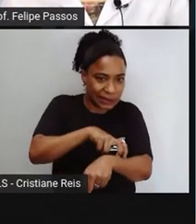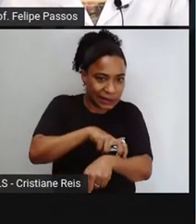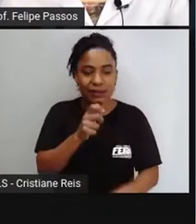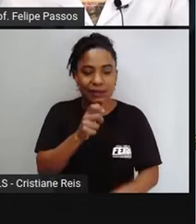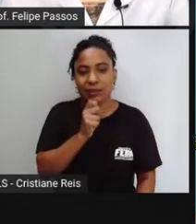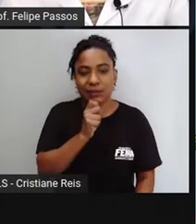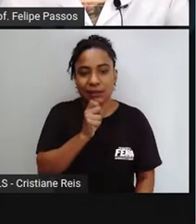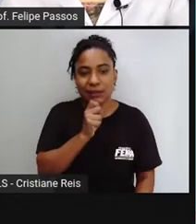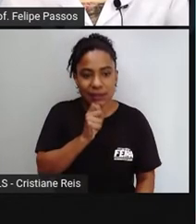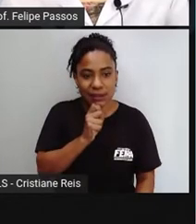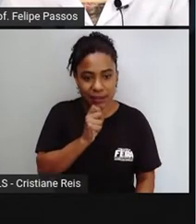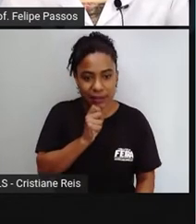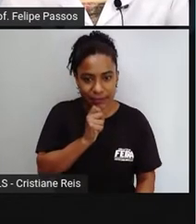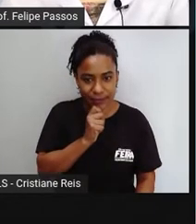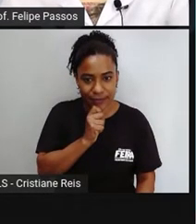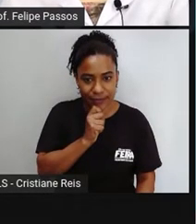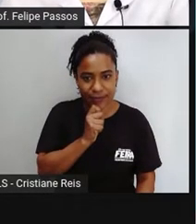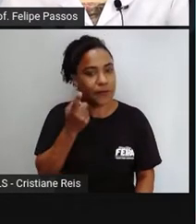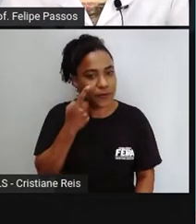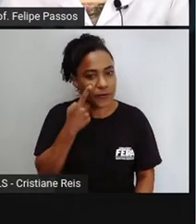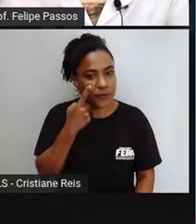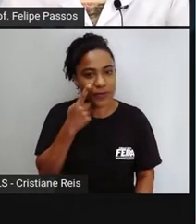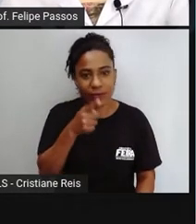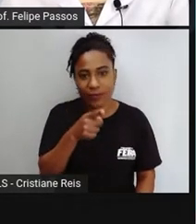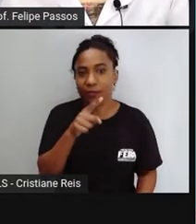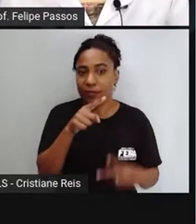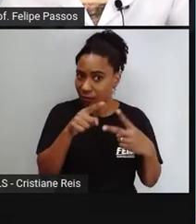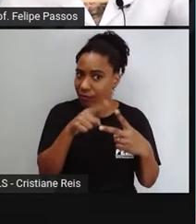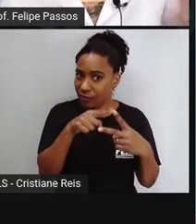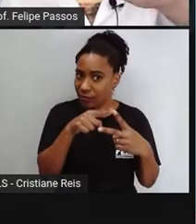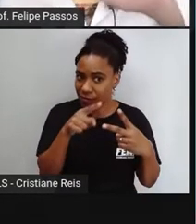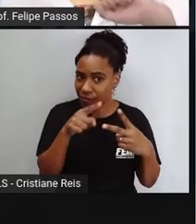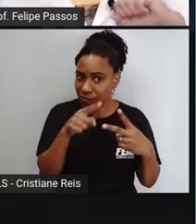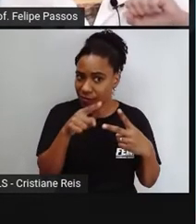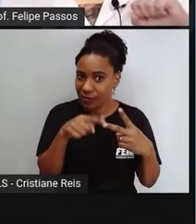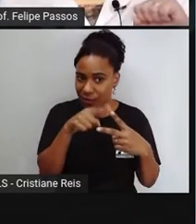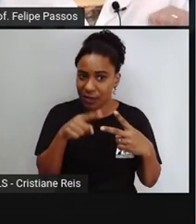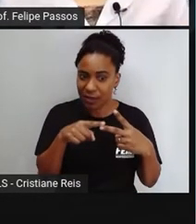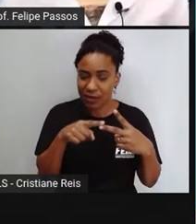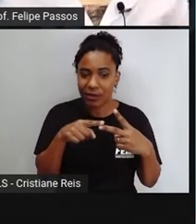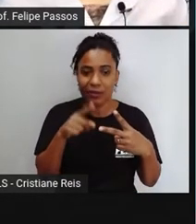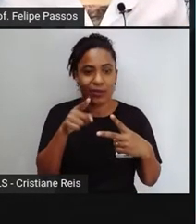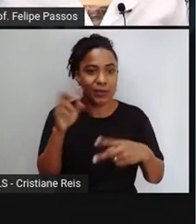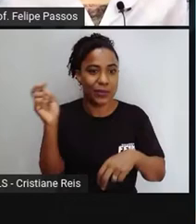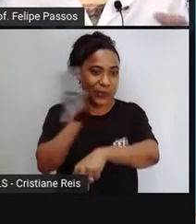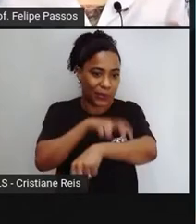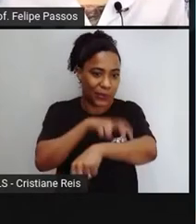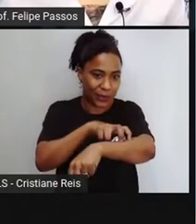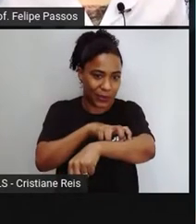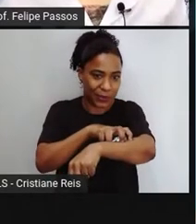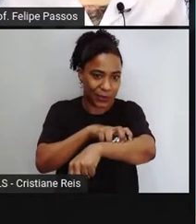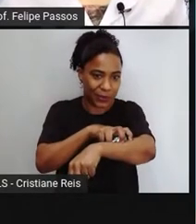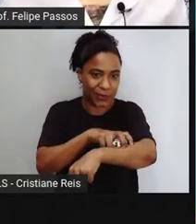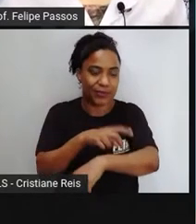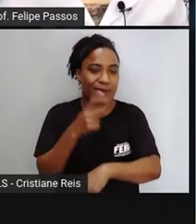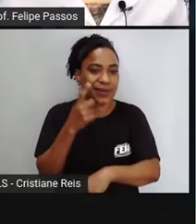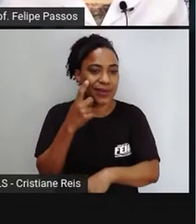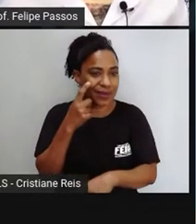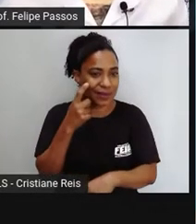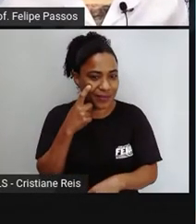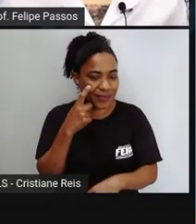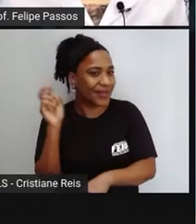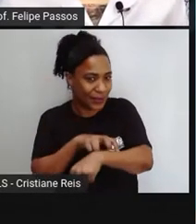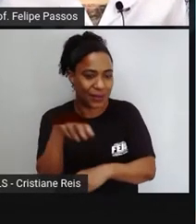Aqui eu trouxe dois exemplos. Essas são bem peçonhentas. Eu já ia falar venenosas, Tá vendo como a gente confunde? Essa é a